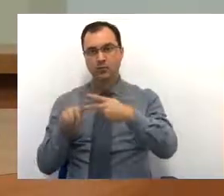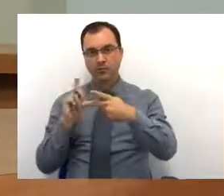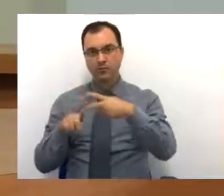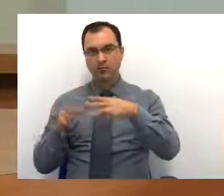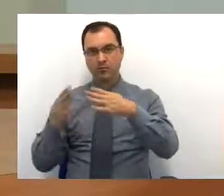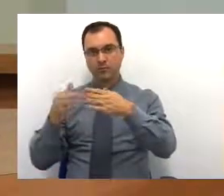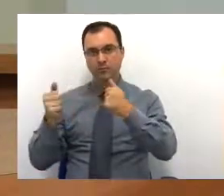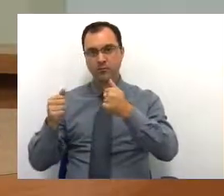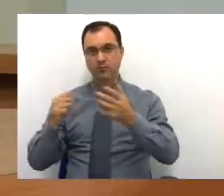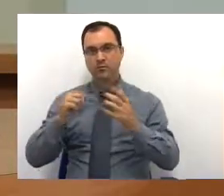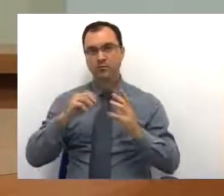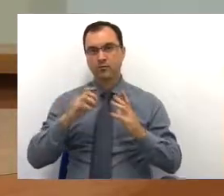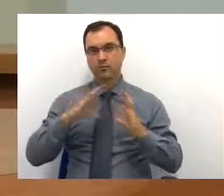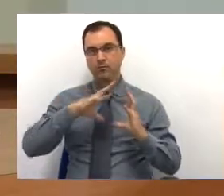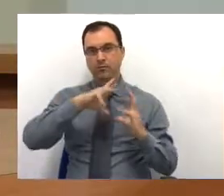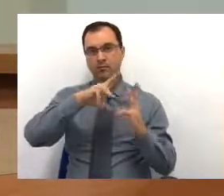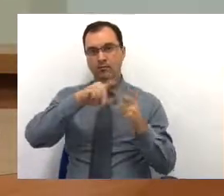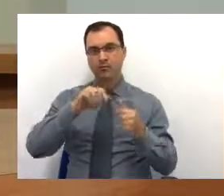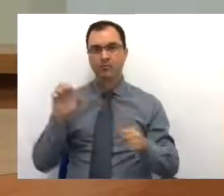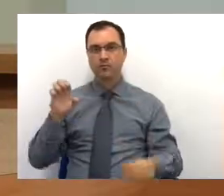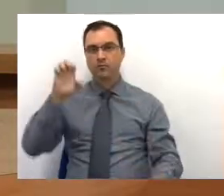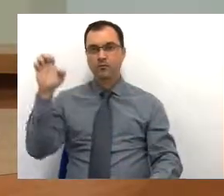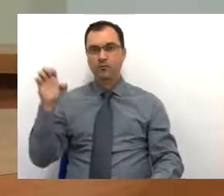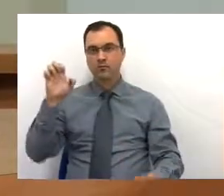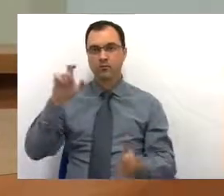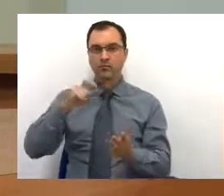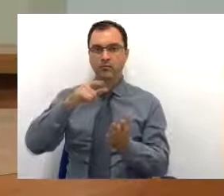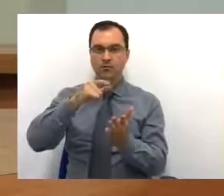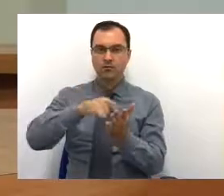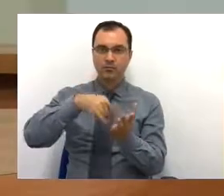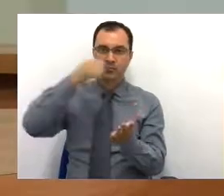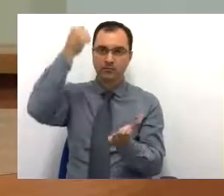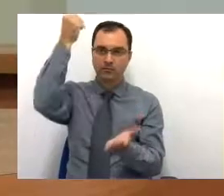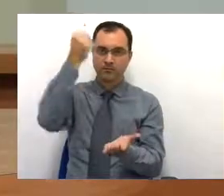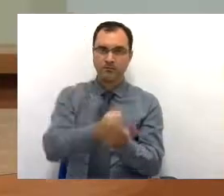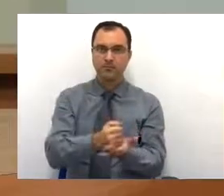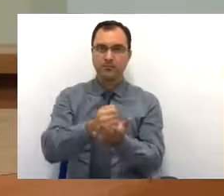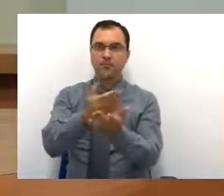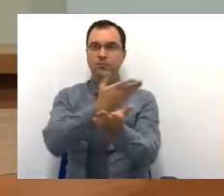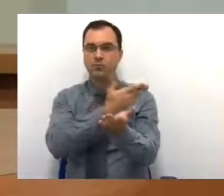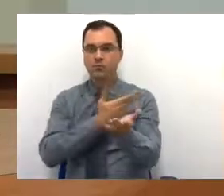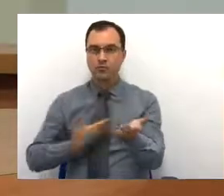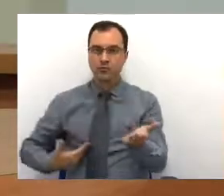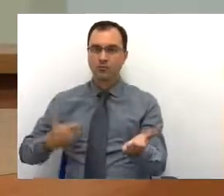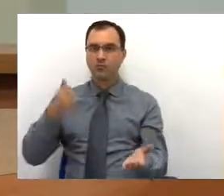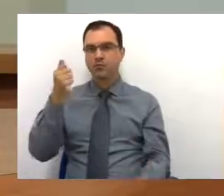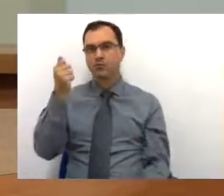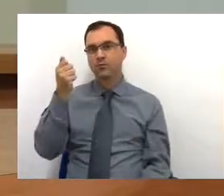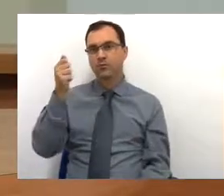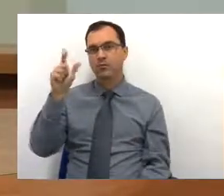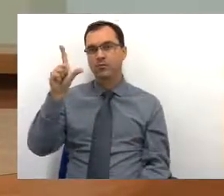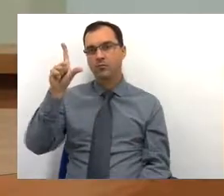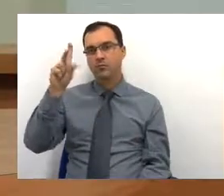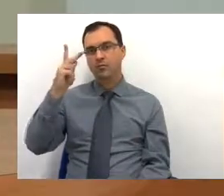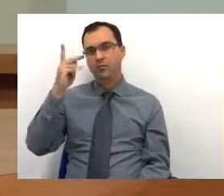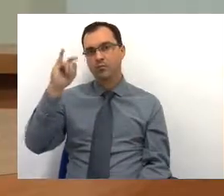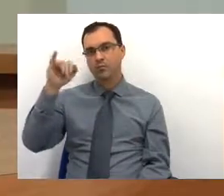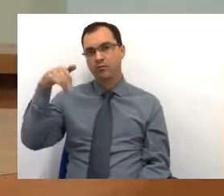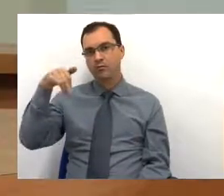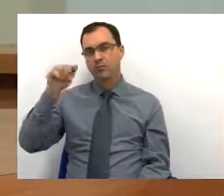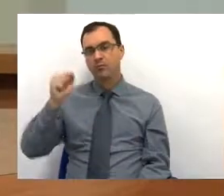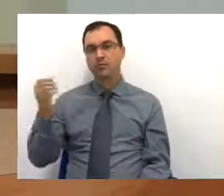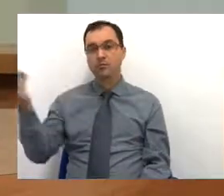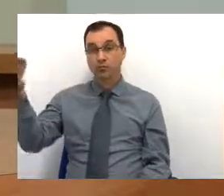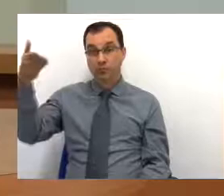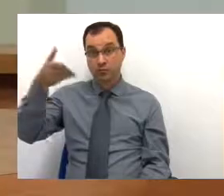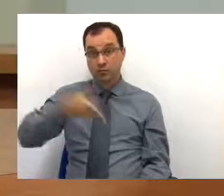na esfera estadual, eu já protocolei ao governador, doutor Geraldo Alckmin, que trouxesse para a cidade de